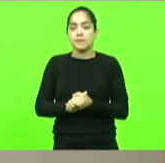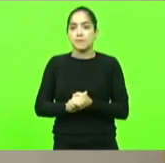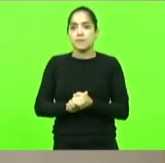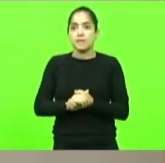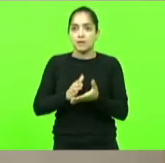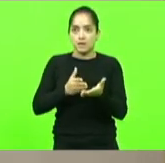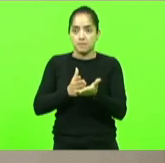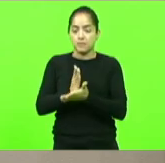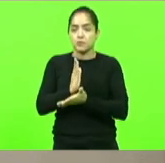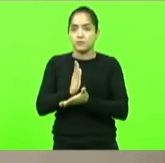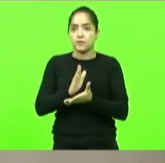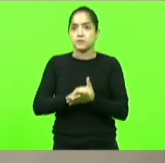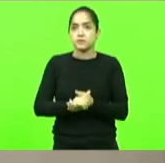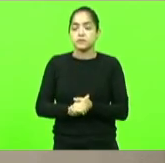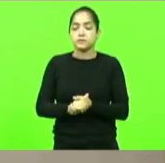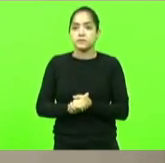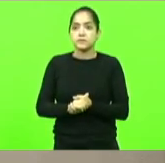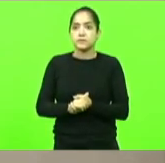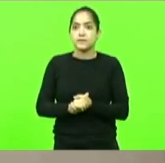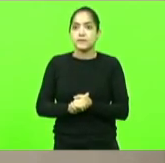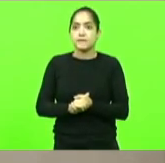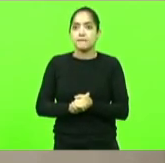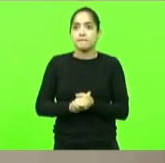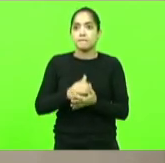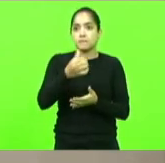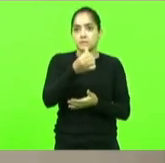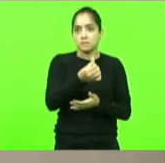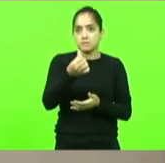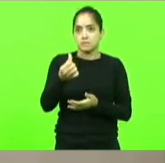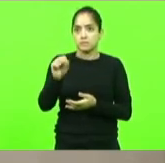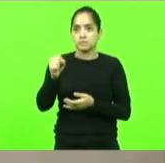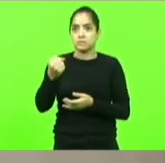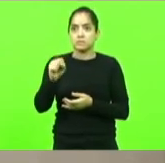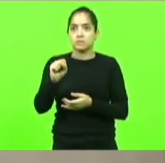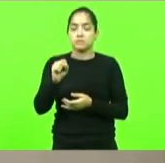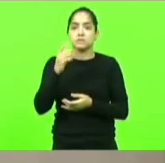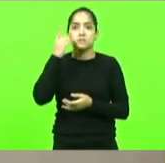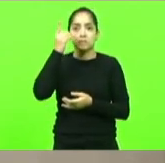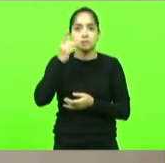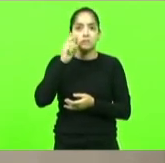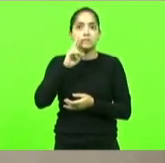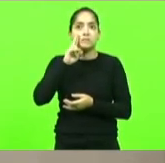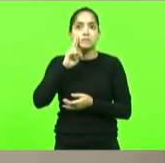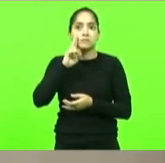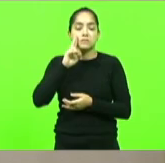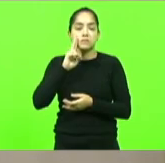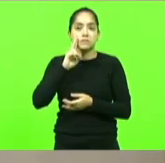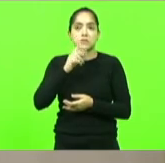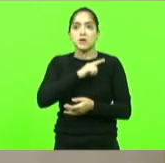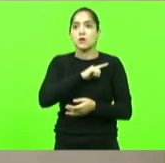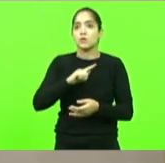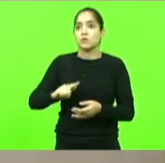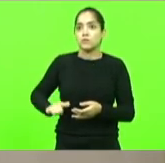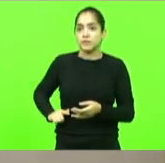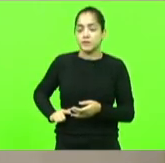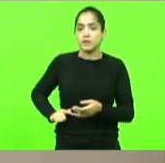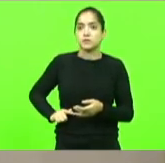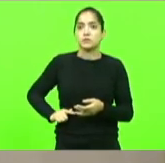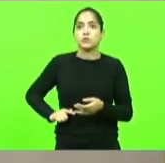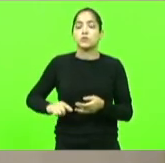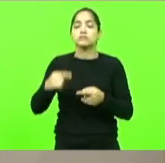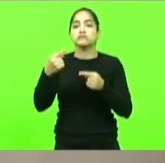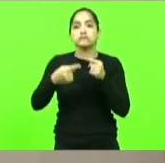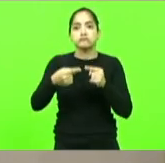aprovado por unanimidade moção 668 autor deputado Ivan Ates manifestando apelo ao governador do Estado para que discuta